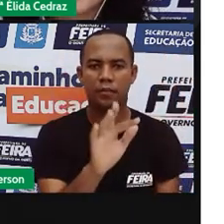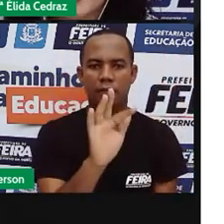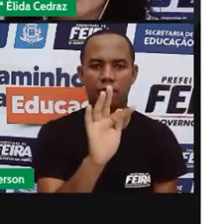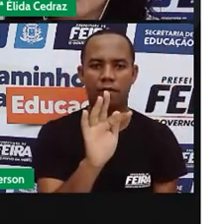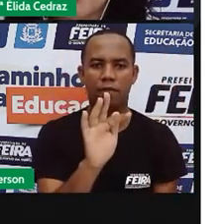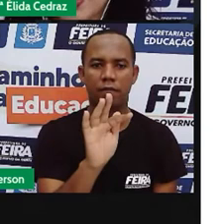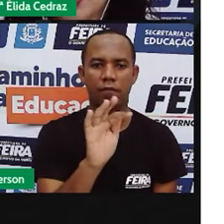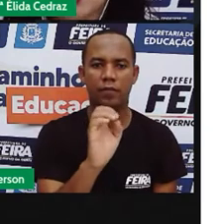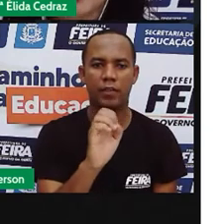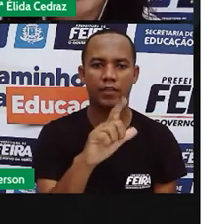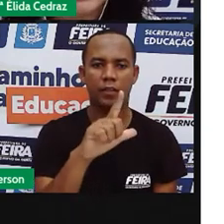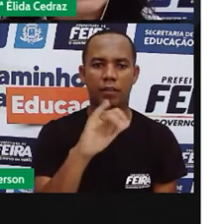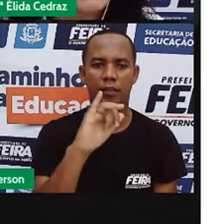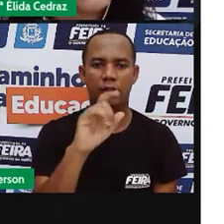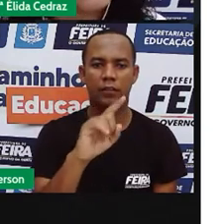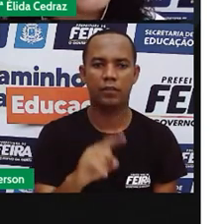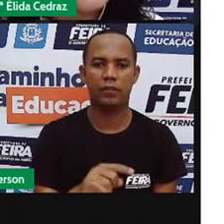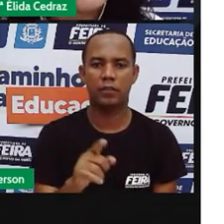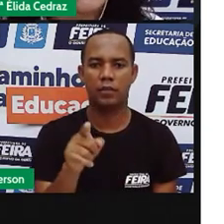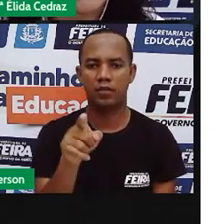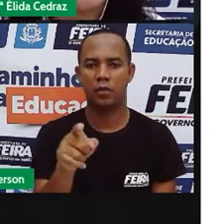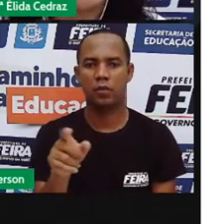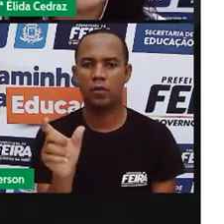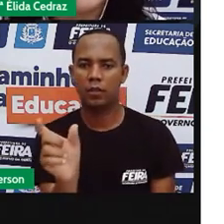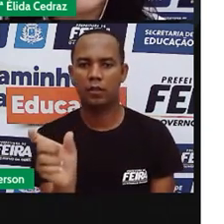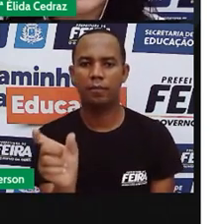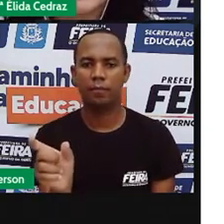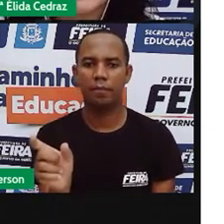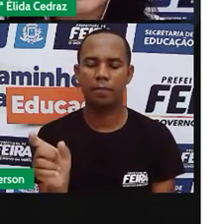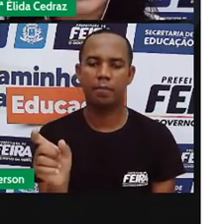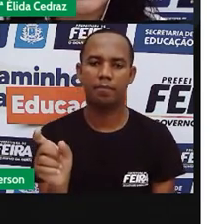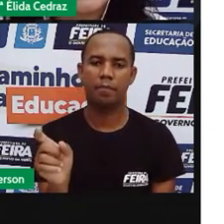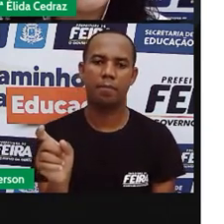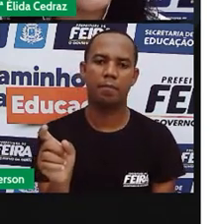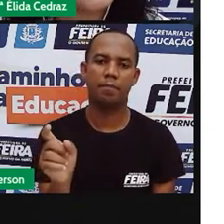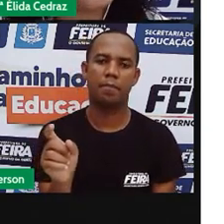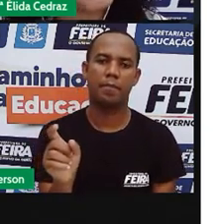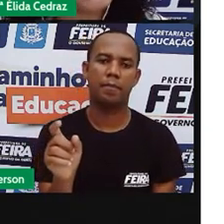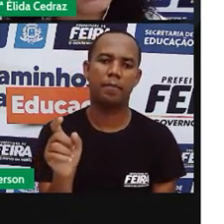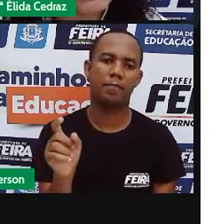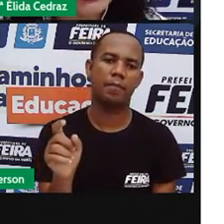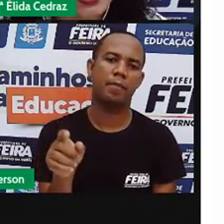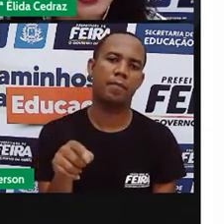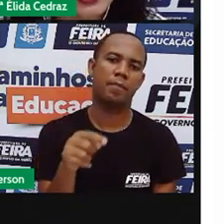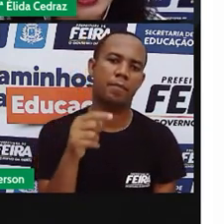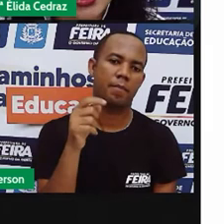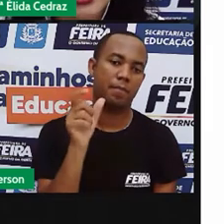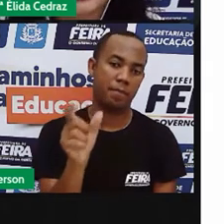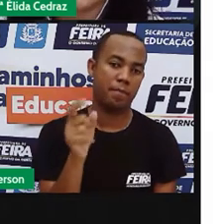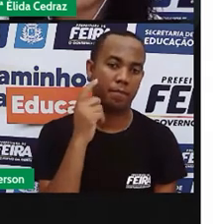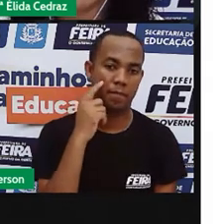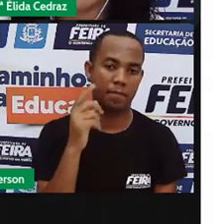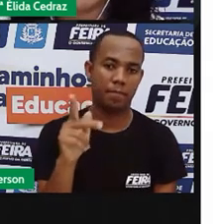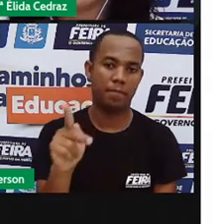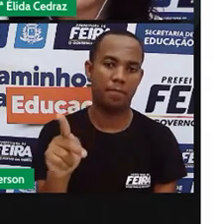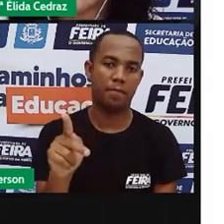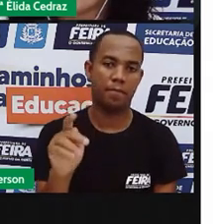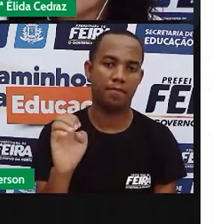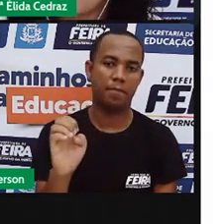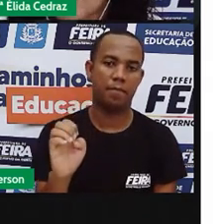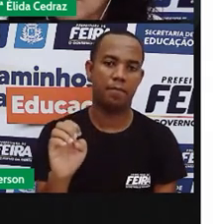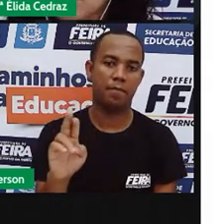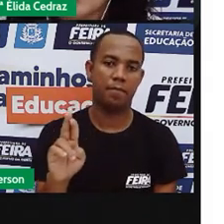perfeito. Olha só. Feliz é uma consoante como